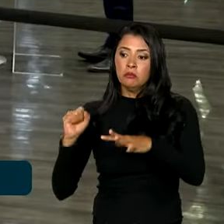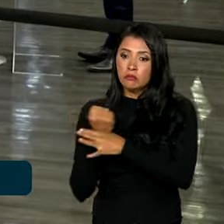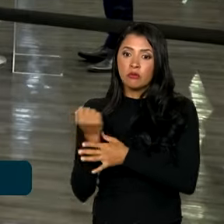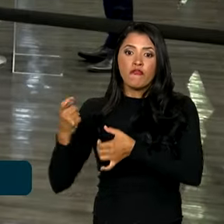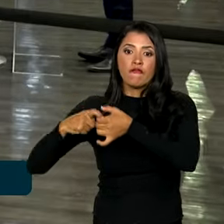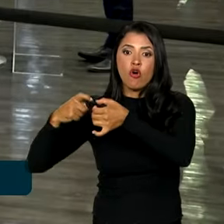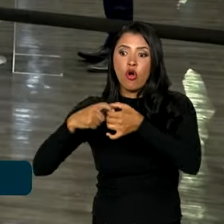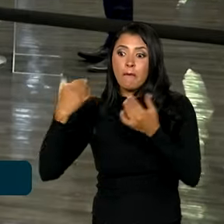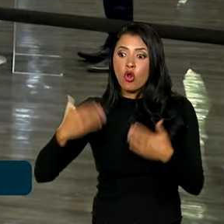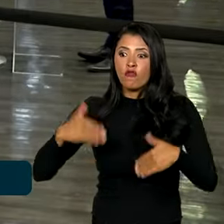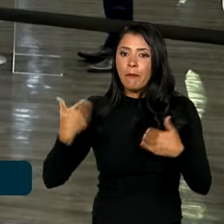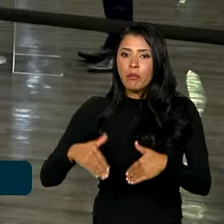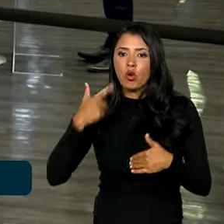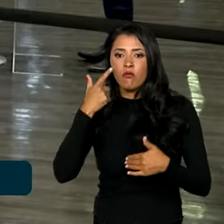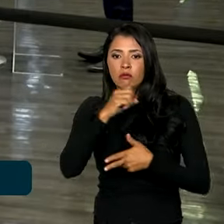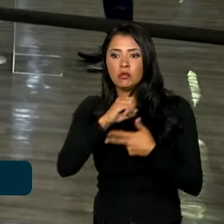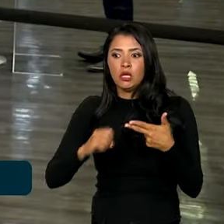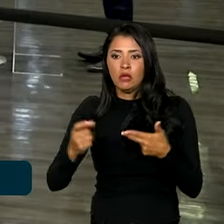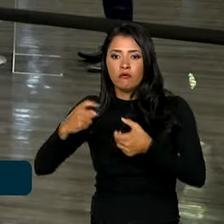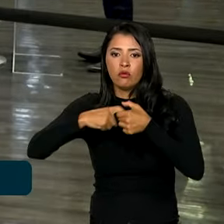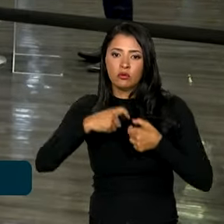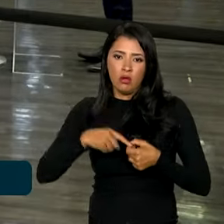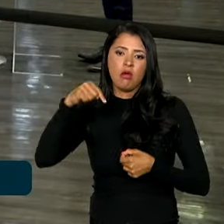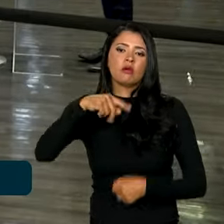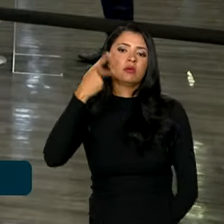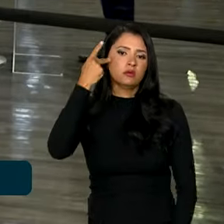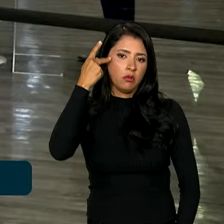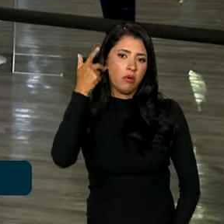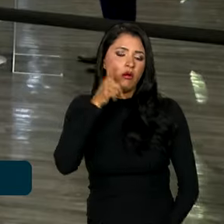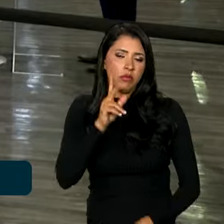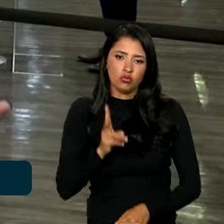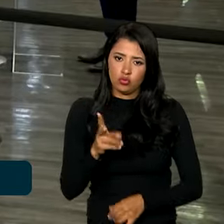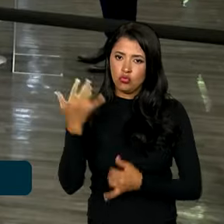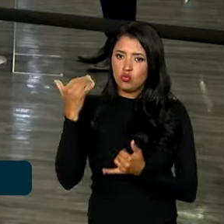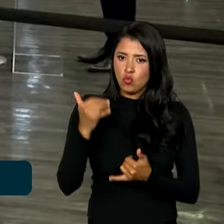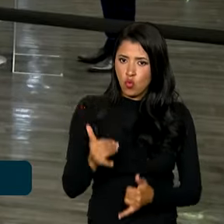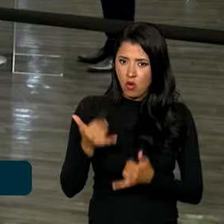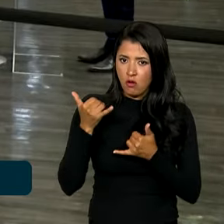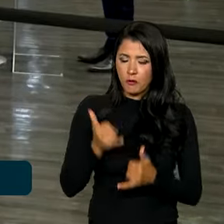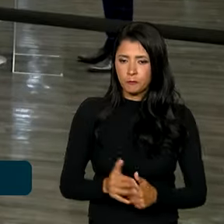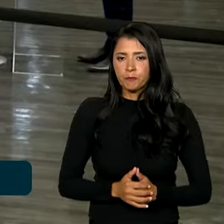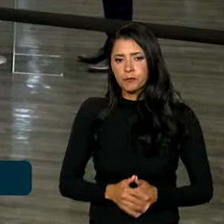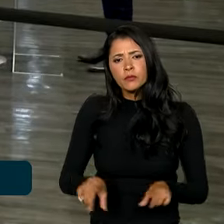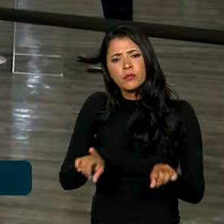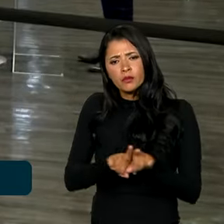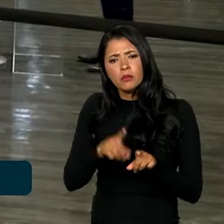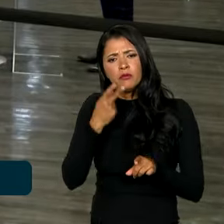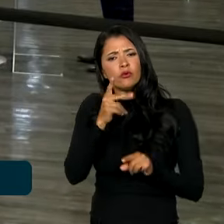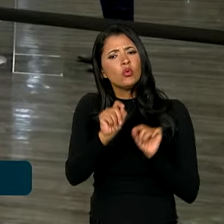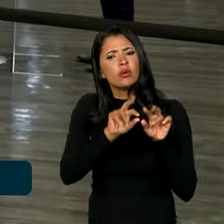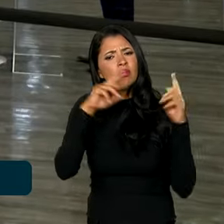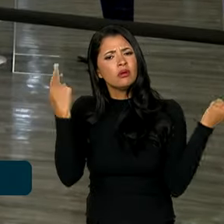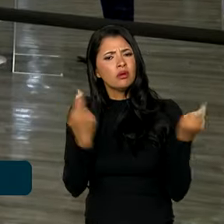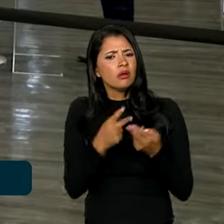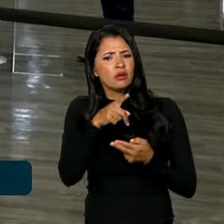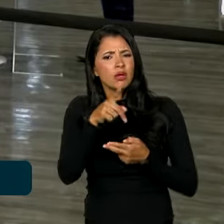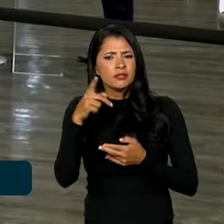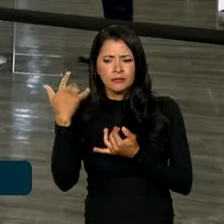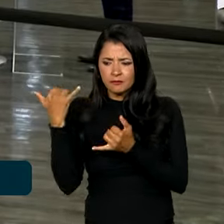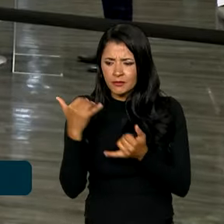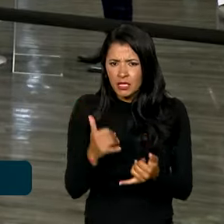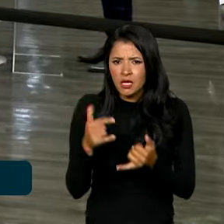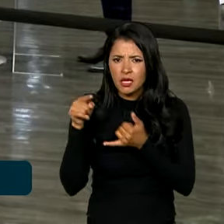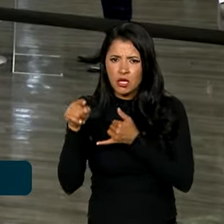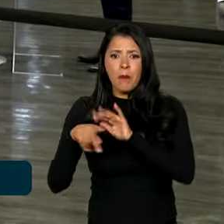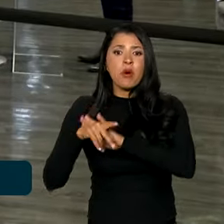realização das provas do Enem aqui em São Paulo com energia elétrica. Ele ponderou também nessa reunião que apesar de essa concessão de energia ser uma